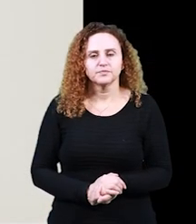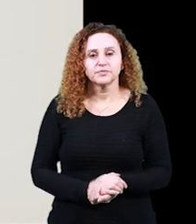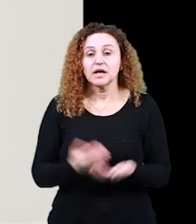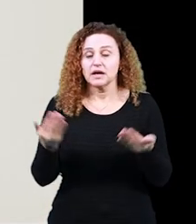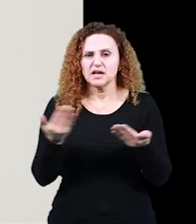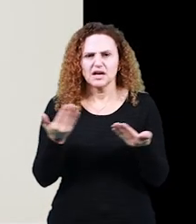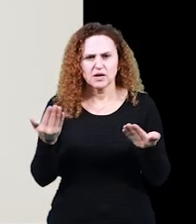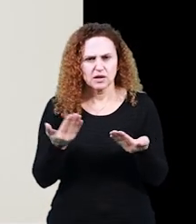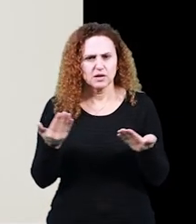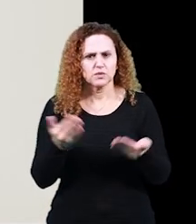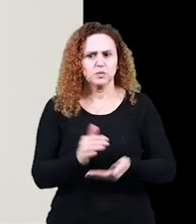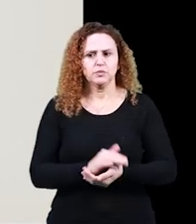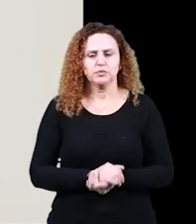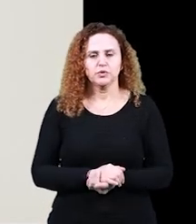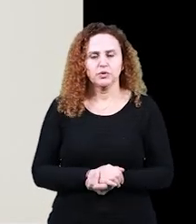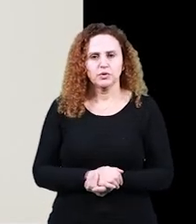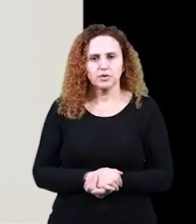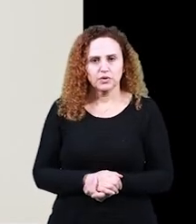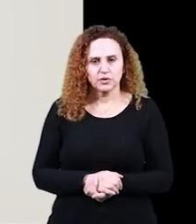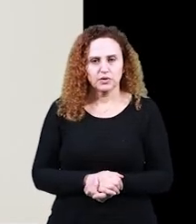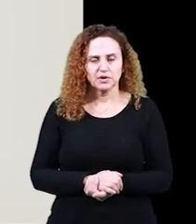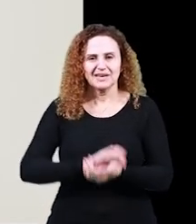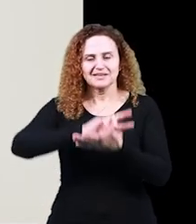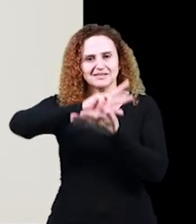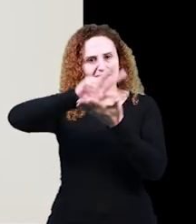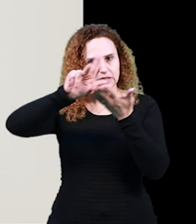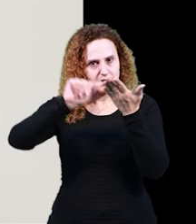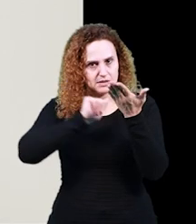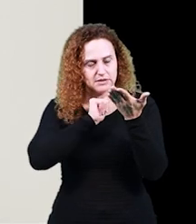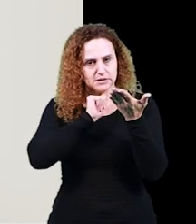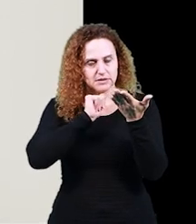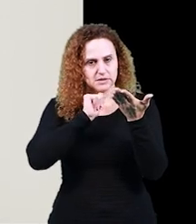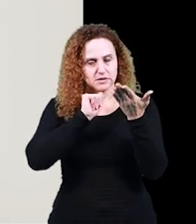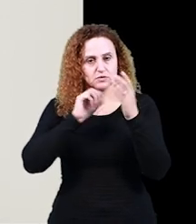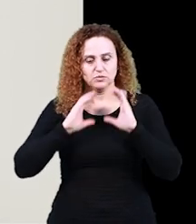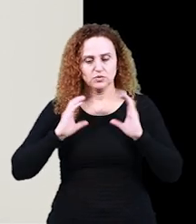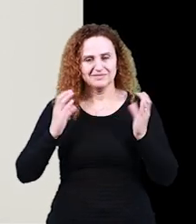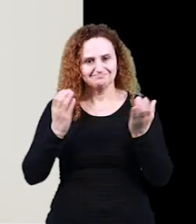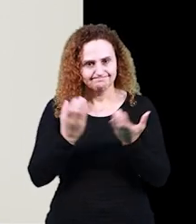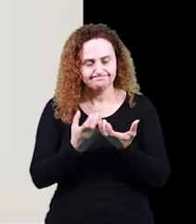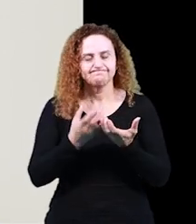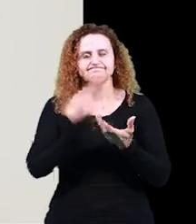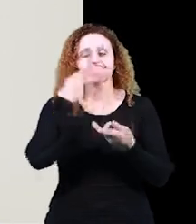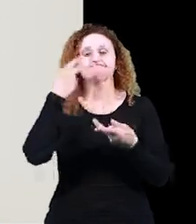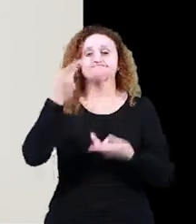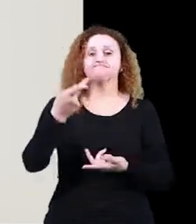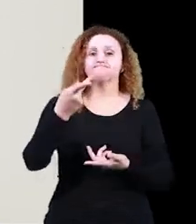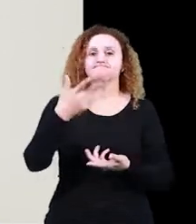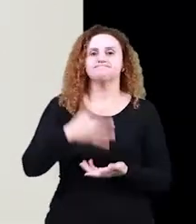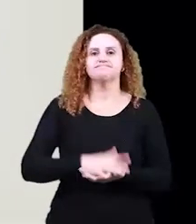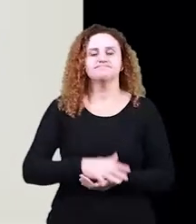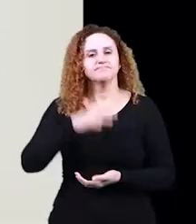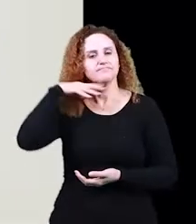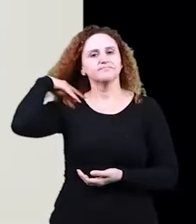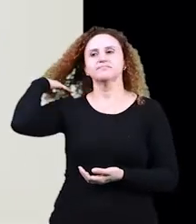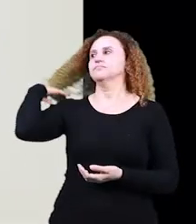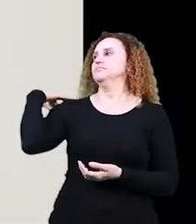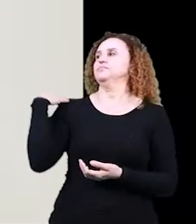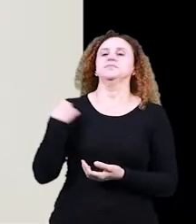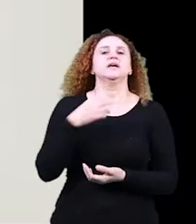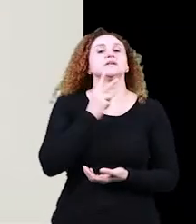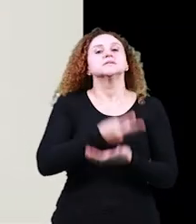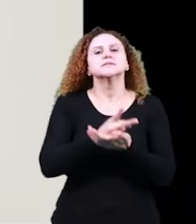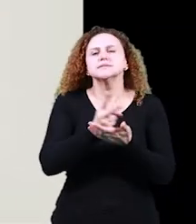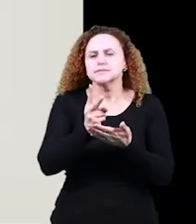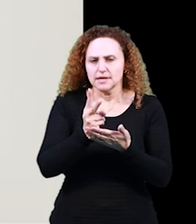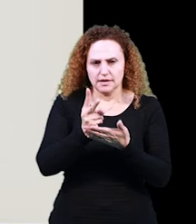Por fim, eu coloquei que as variantes de uma comunidade de fala encontram-se sempre em relação